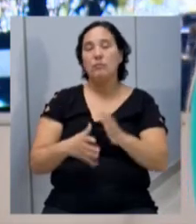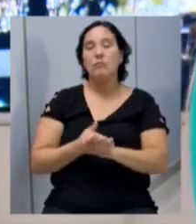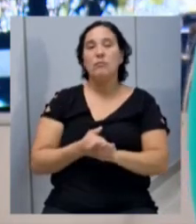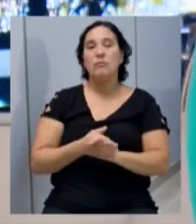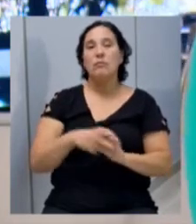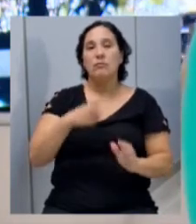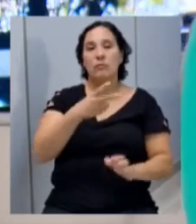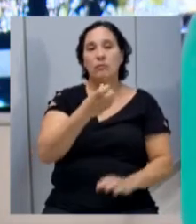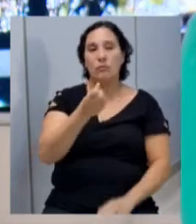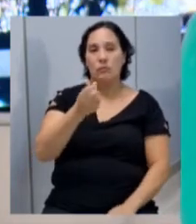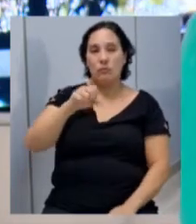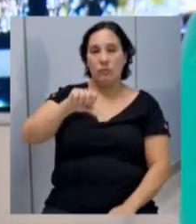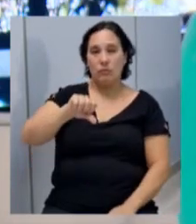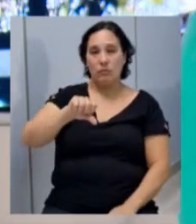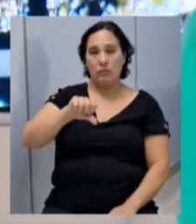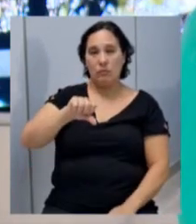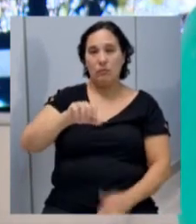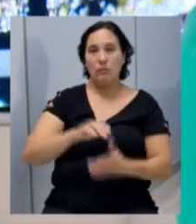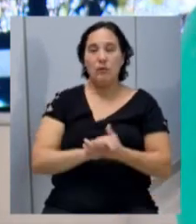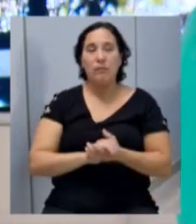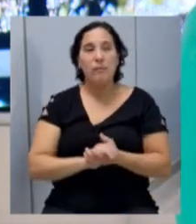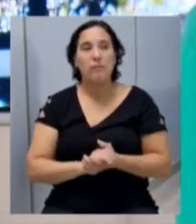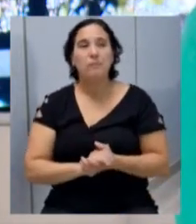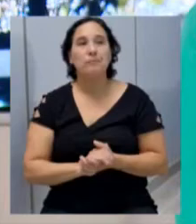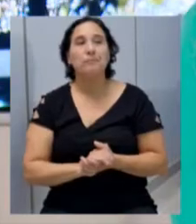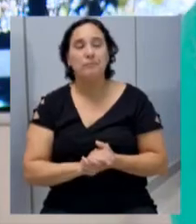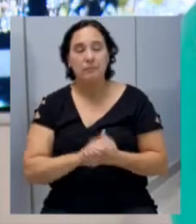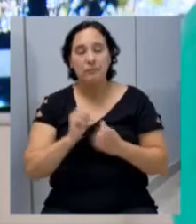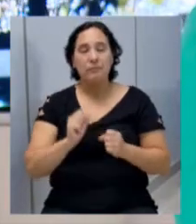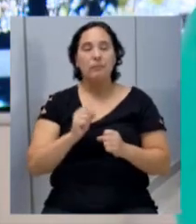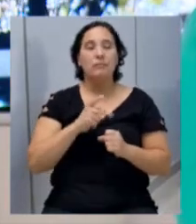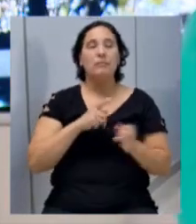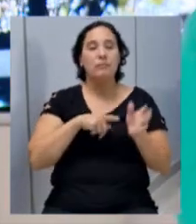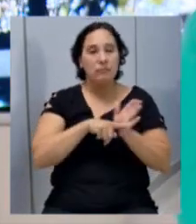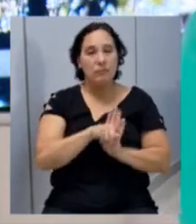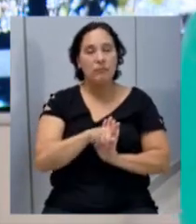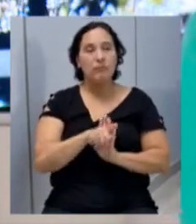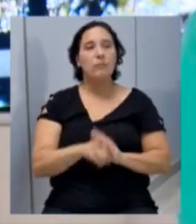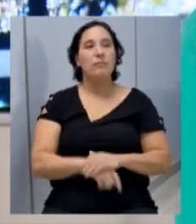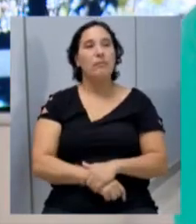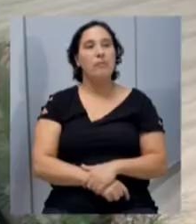de 2019. Me coloco à disposição para os questionamentos.